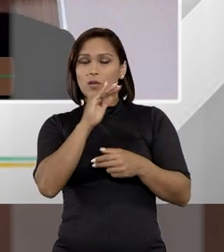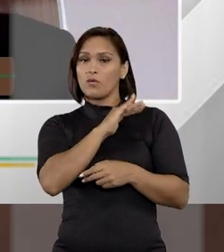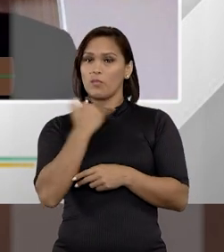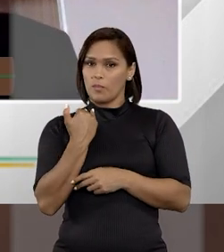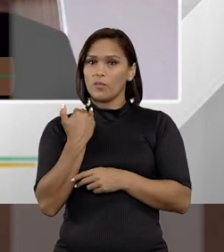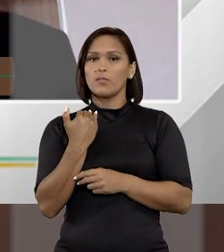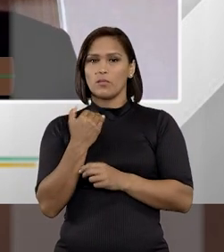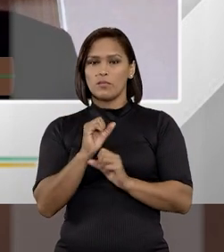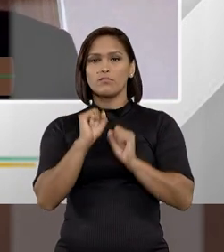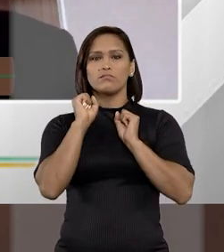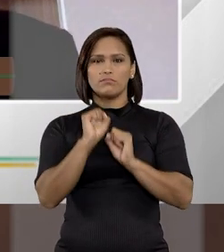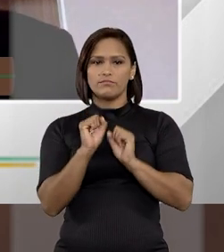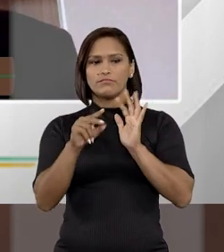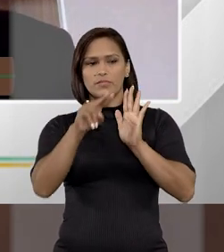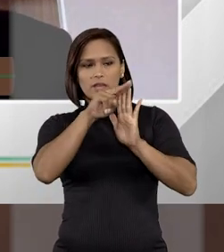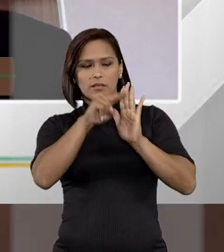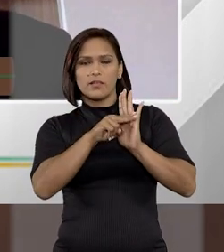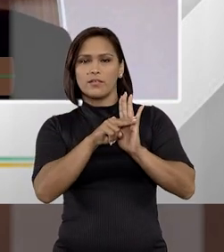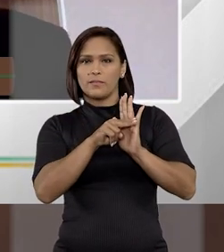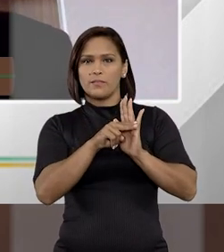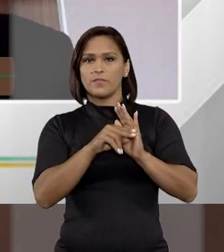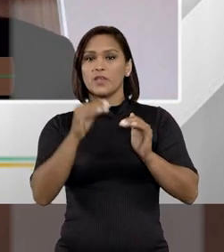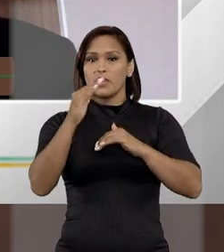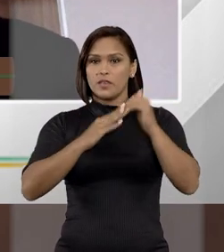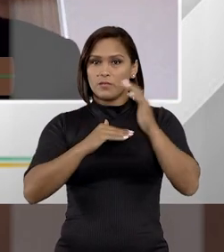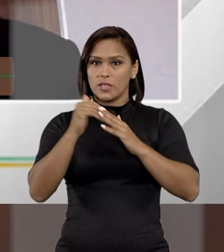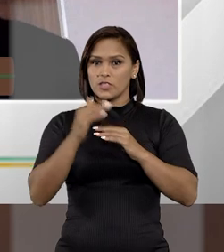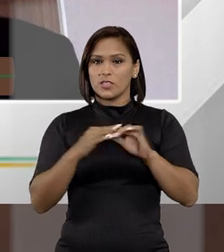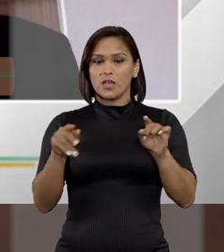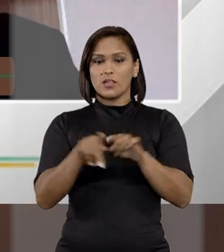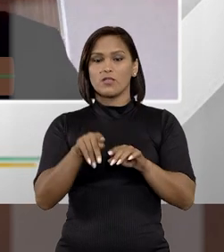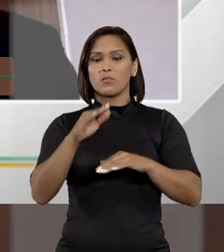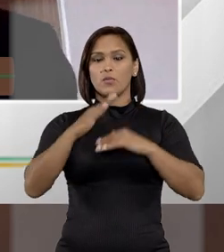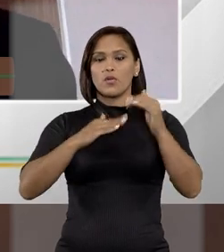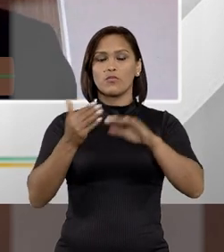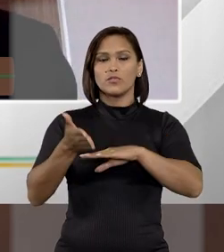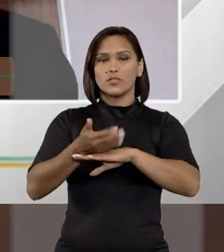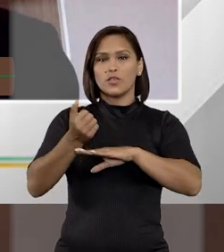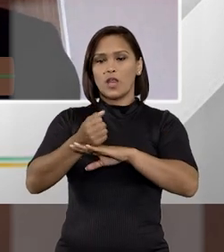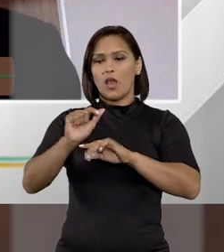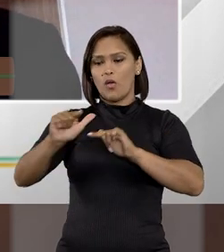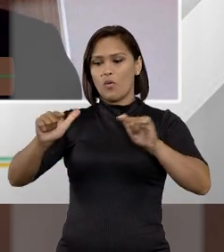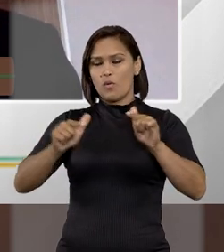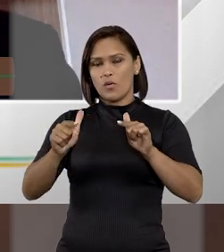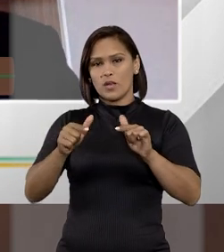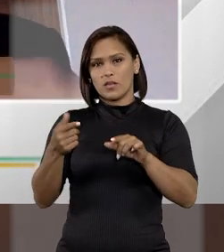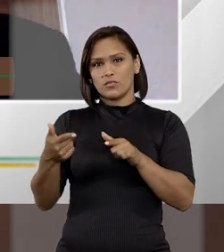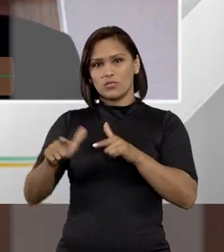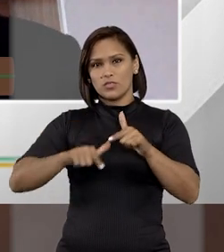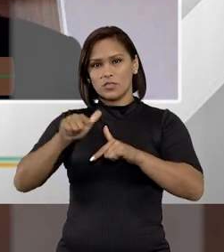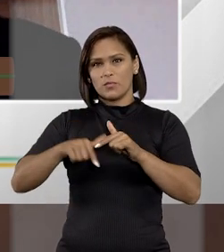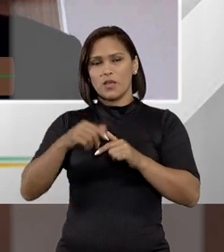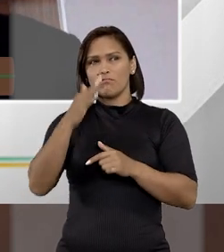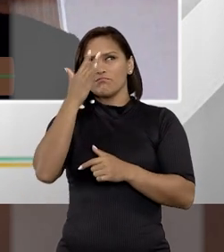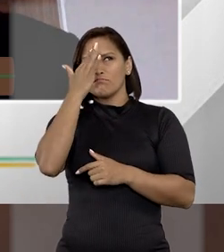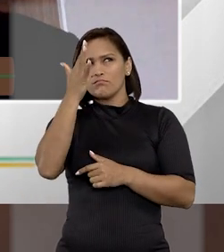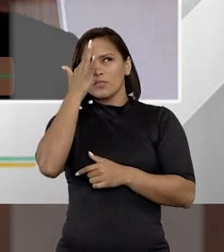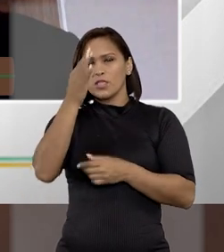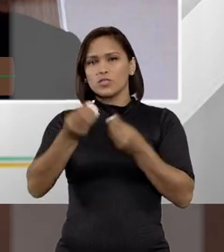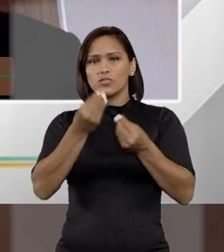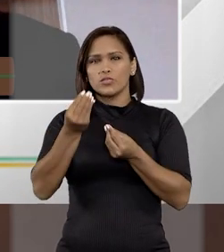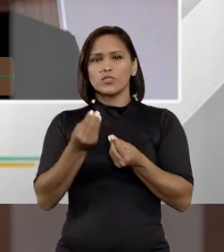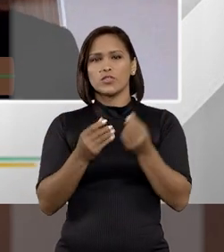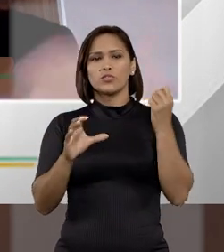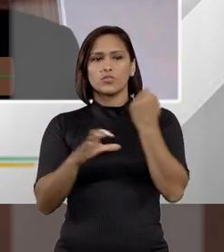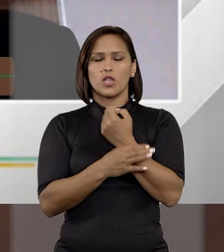para gerar óbito, entraria aqui nesse aspecto. E praticado no exercício profissional, então, imagina aí que um